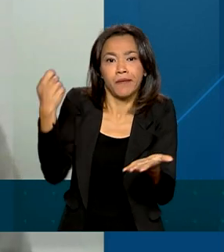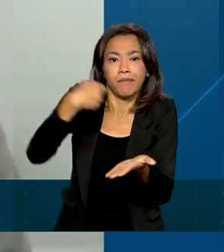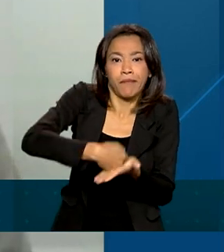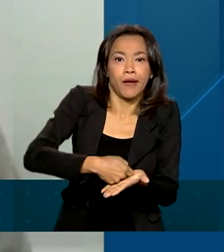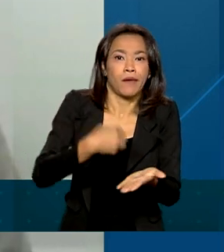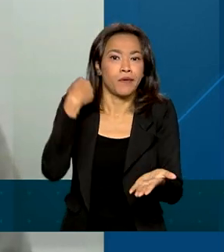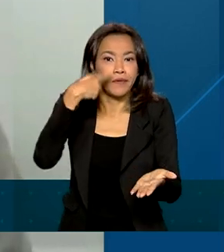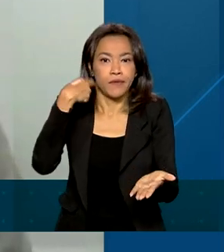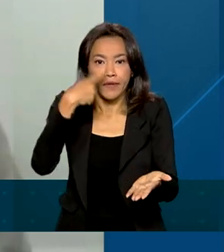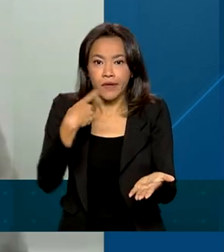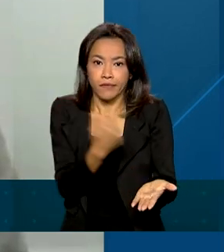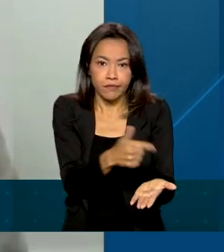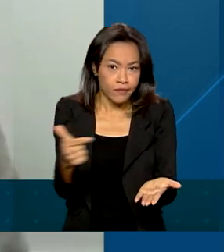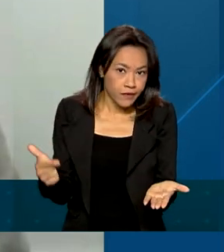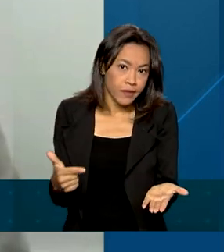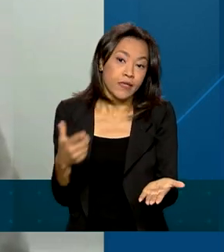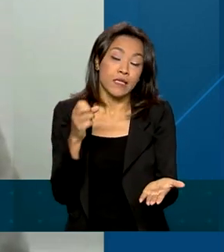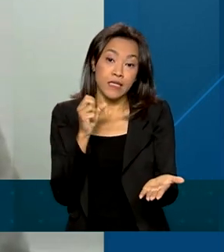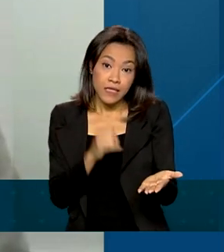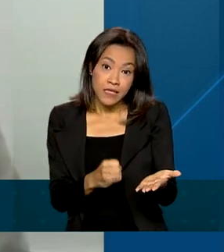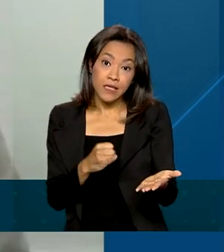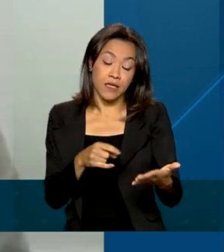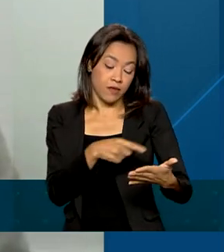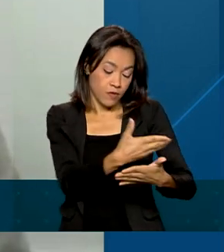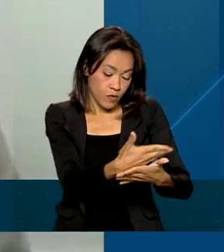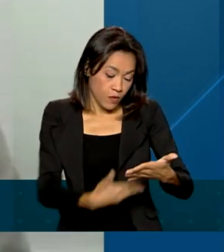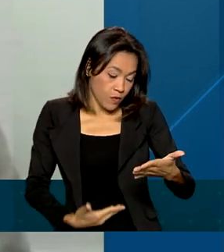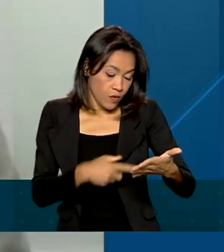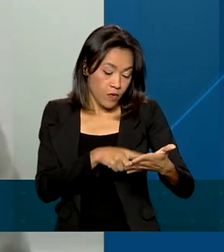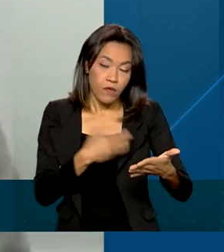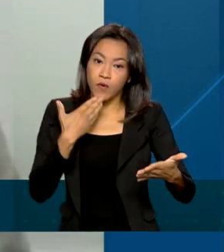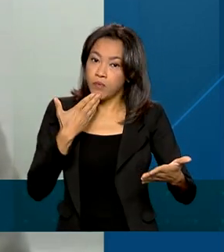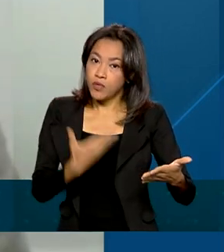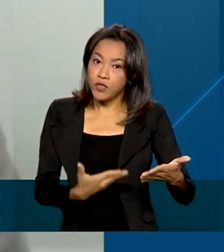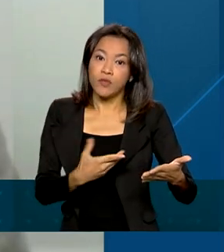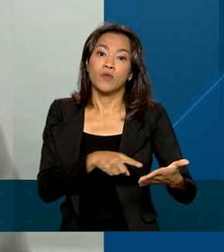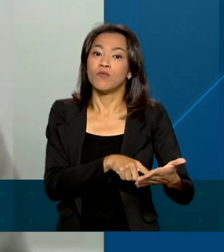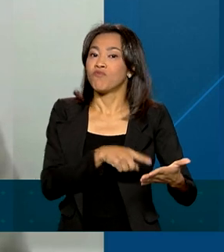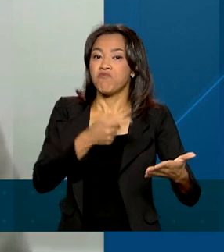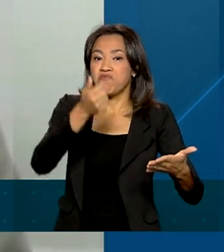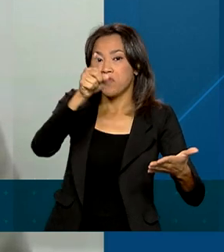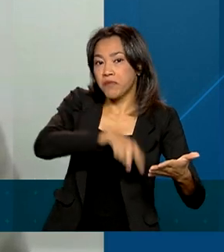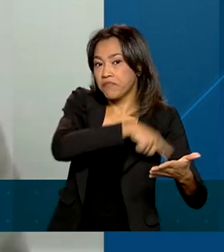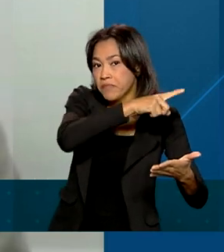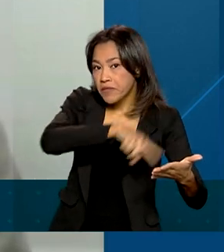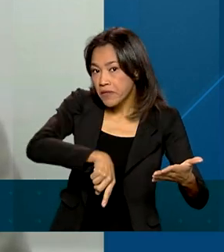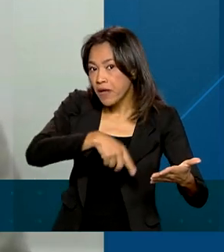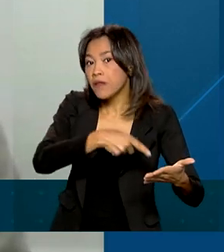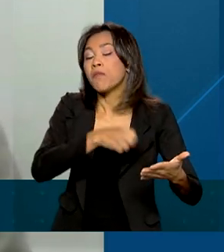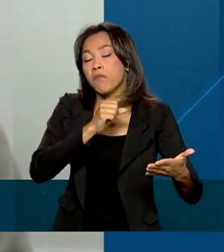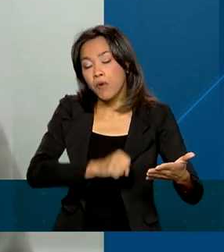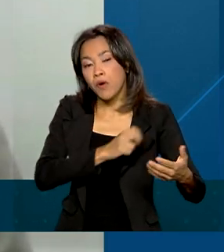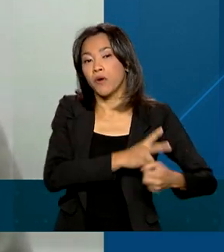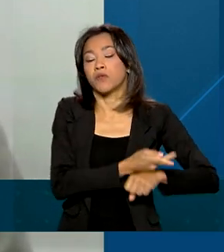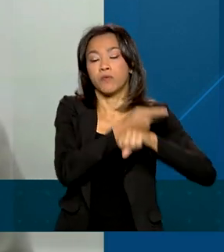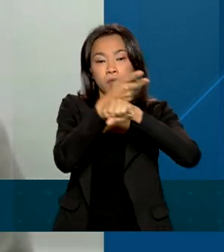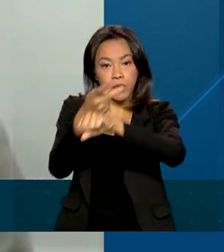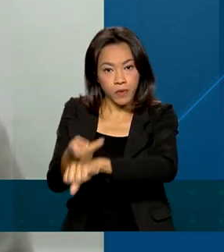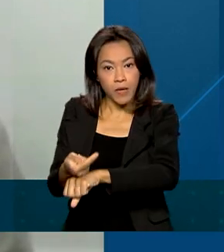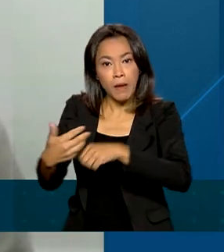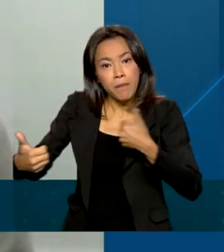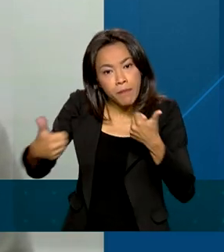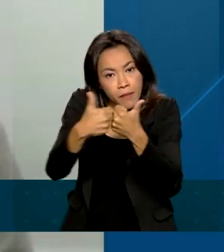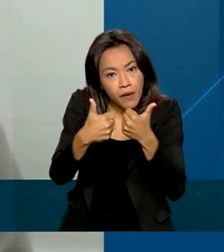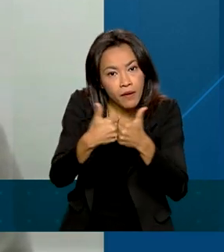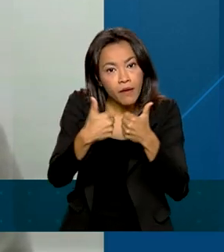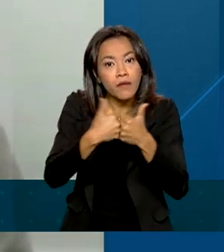Assim, caso o requerimento tenha sido indeferido, o trabalhador ou seu dependente pode procurar a unidade mais